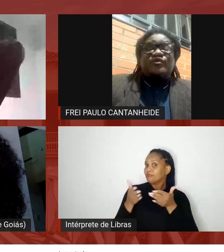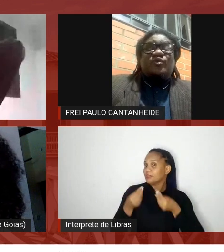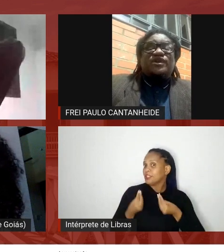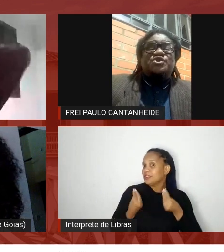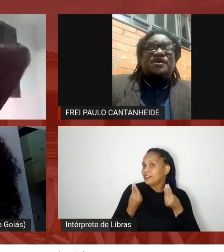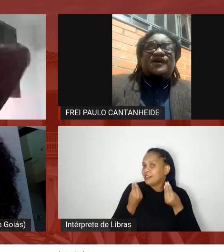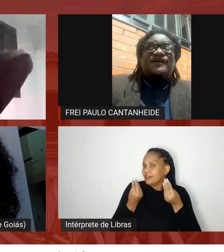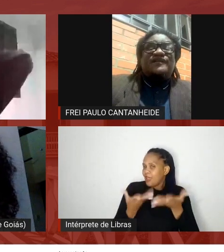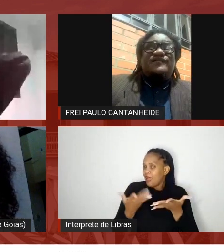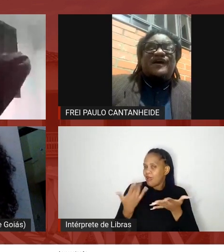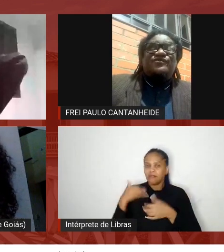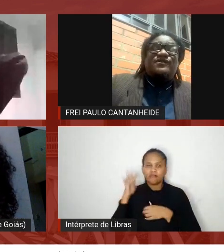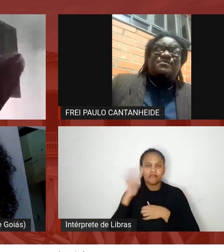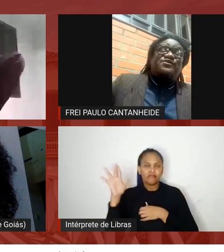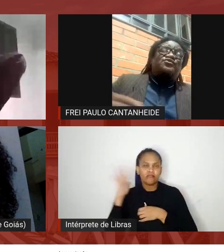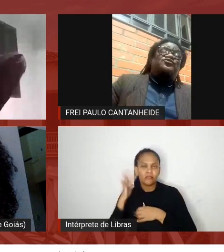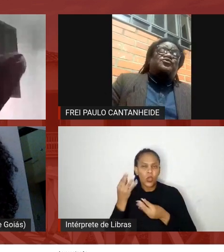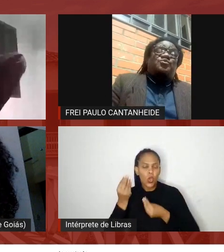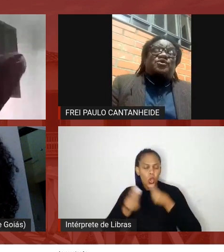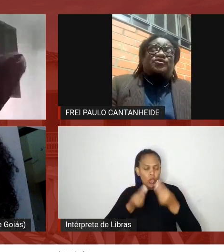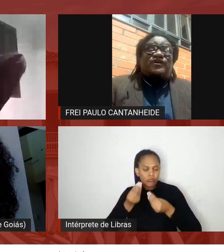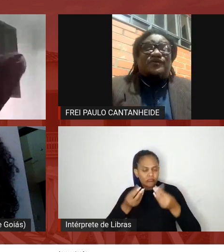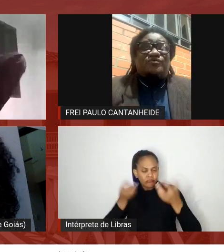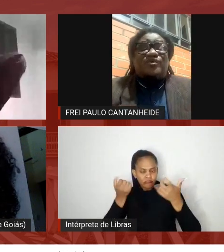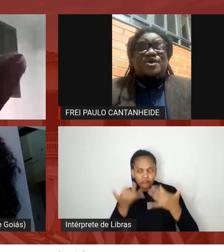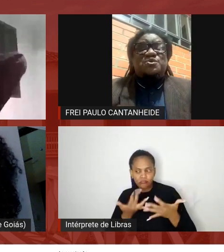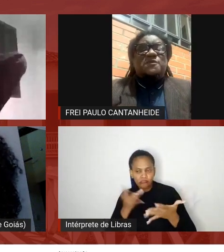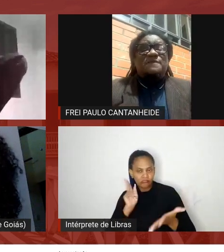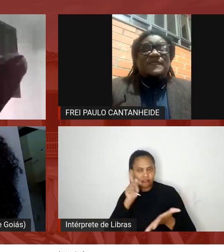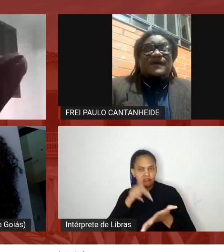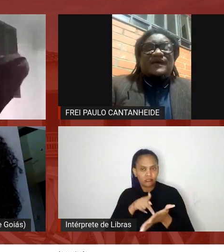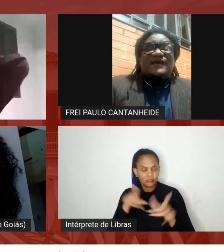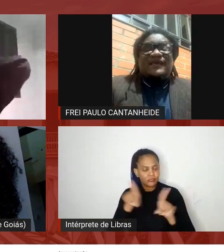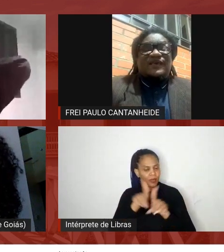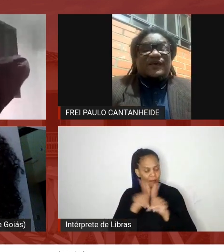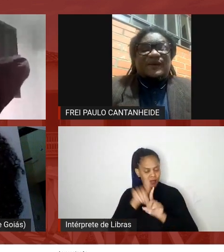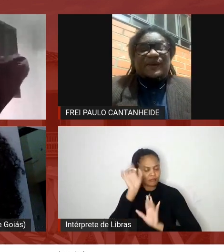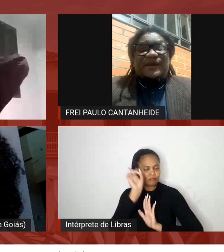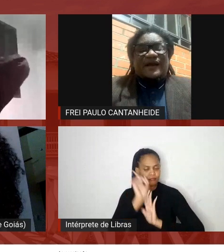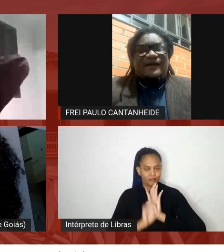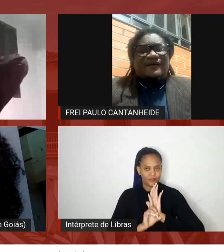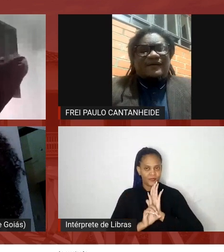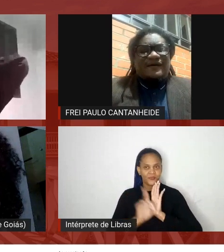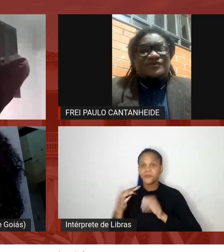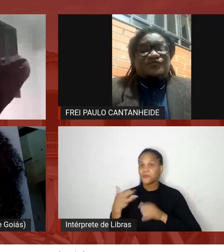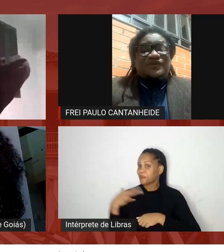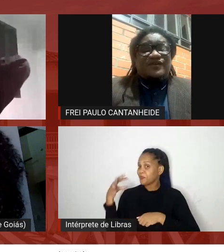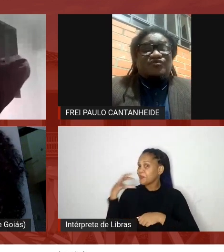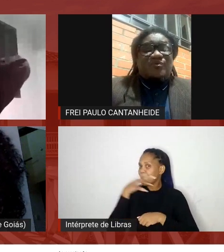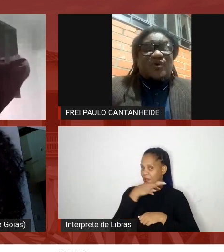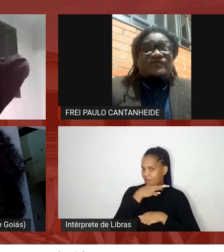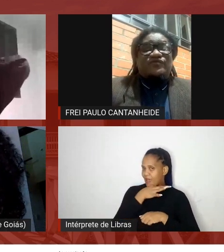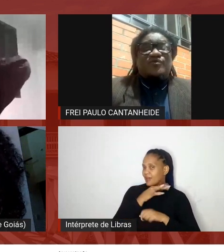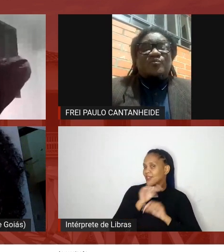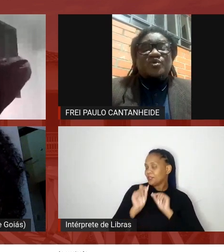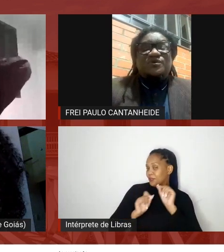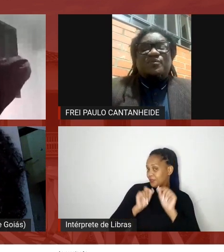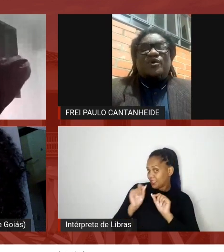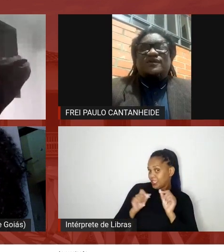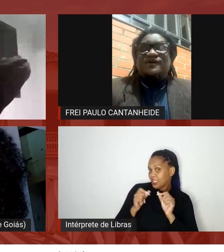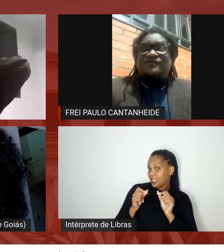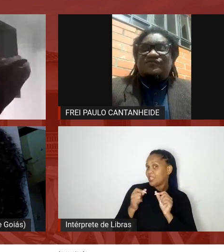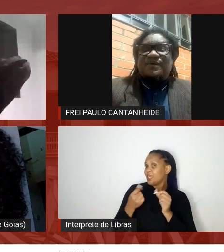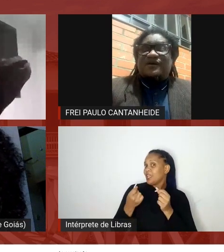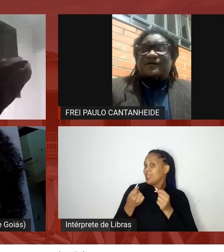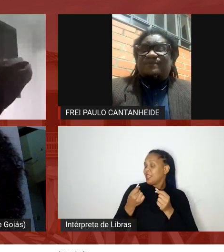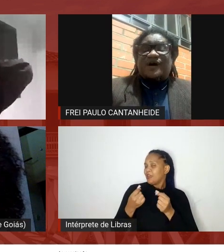reflexão crítica da realidade e também de instituir direitos eu acho que atividades como essa são muito